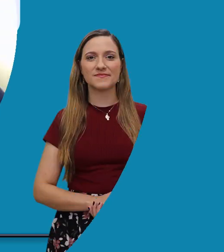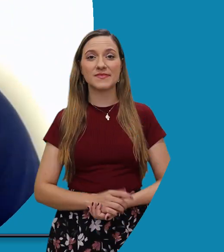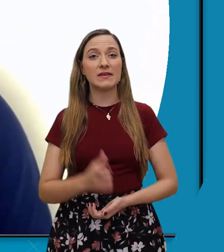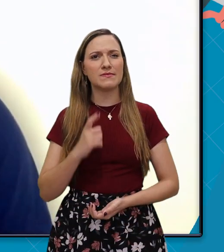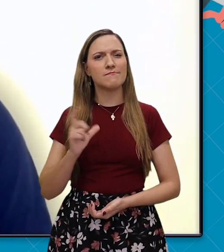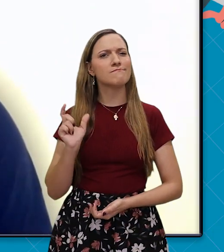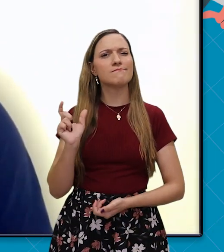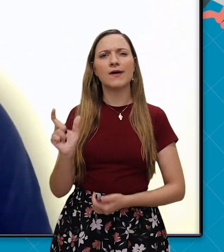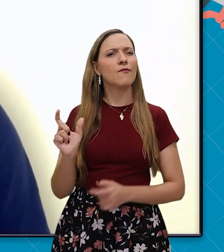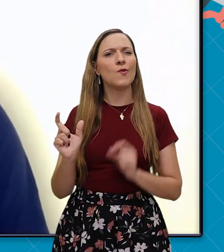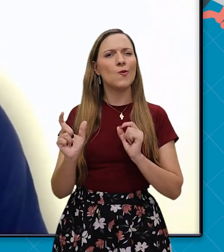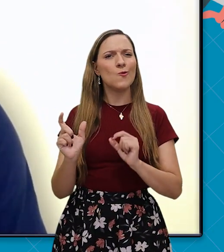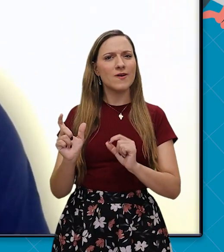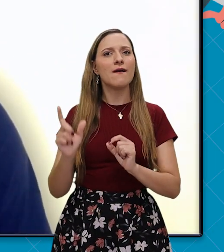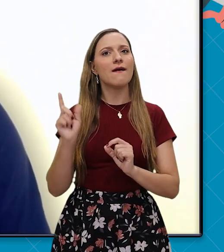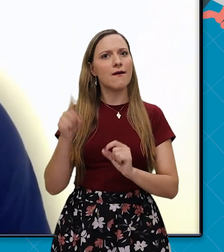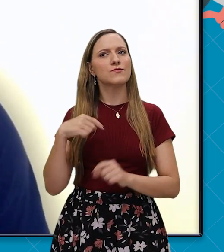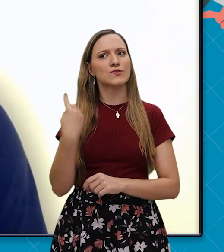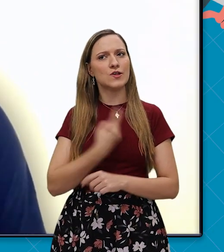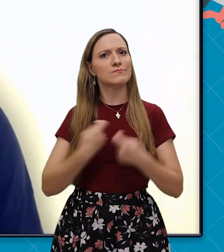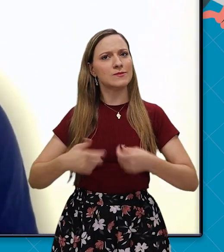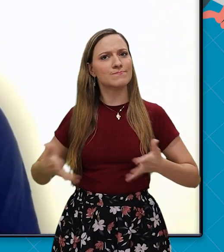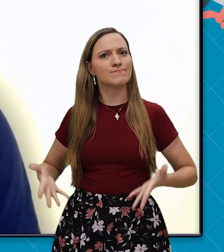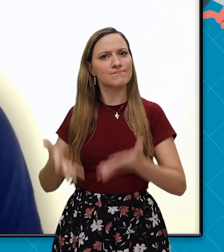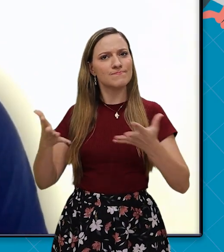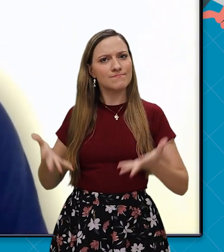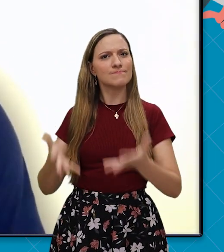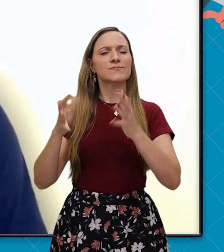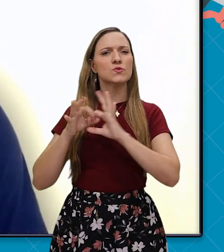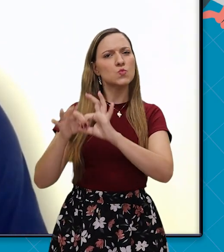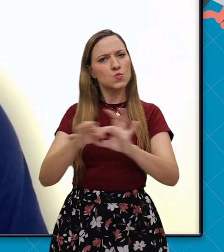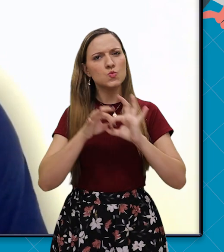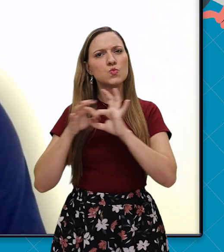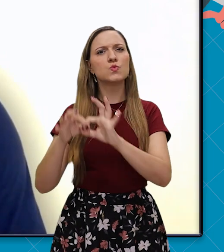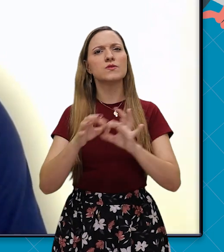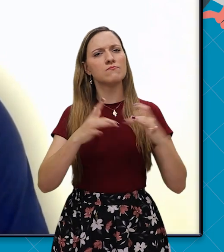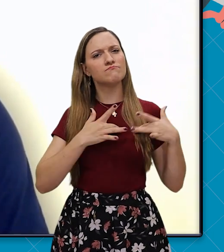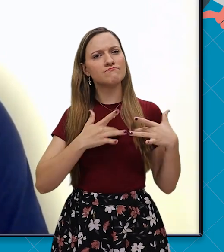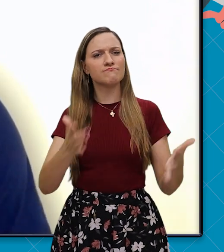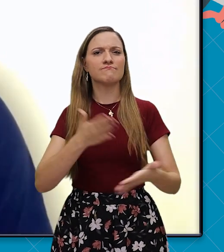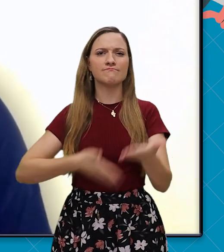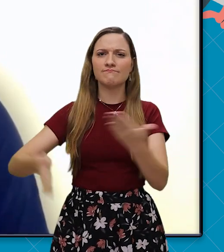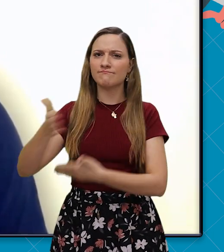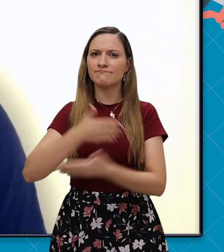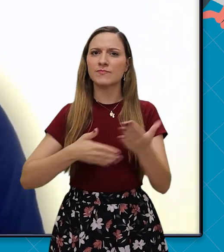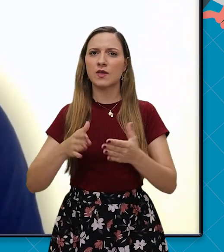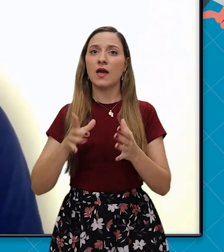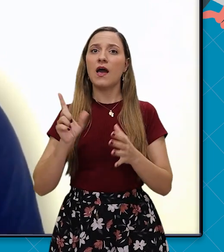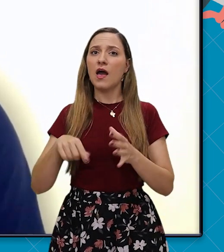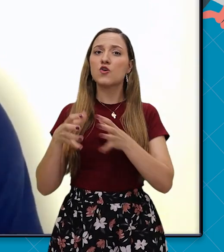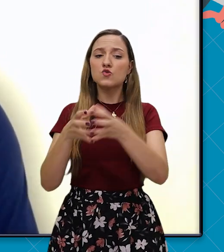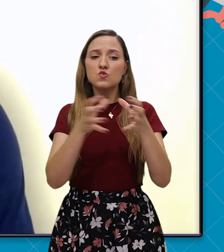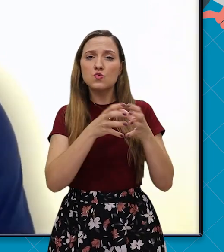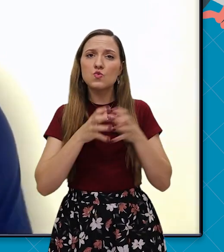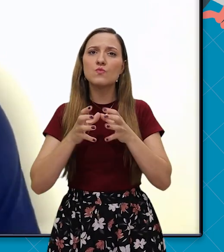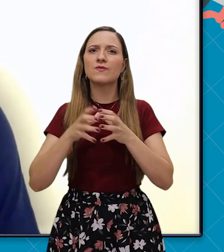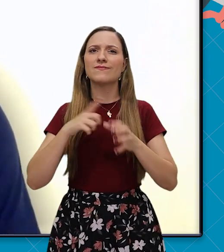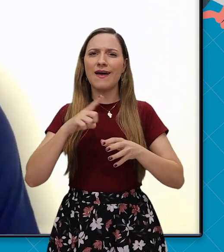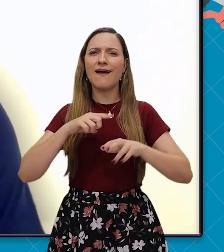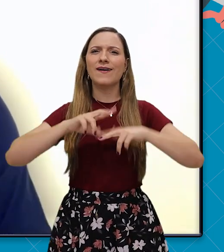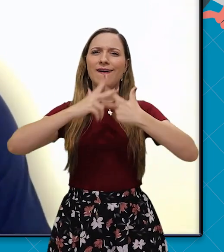Existe um termo que visa fortalecer e encorajar os laços de solidariedade entre os grupos étnicos